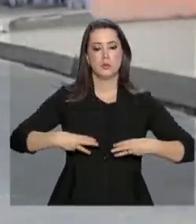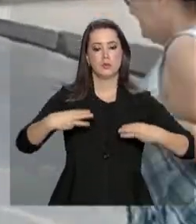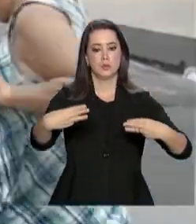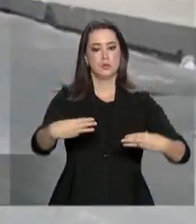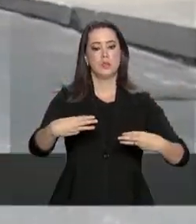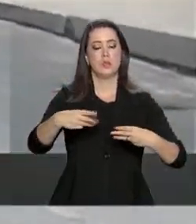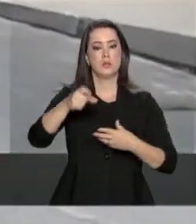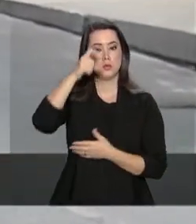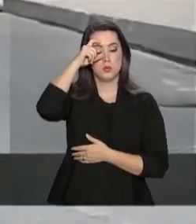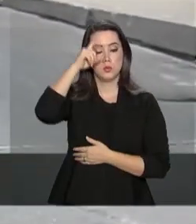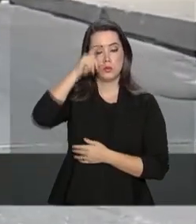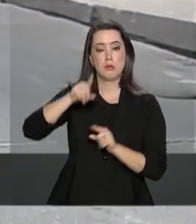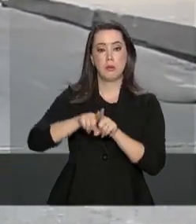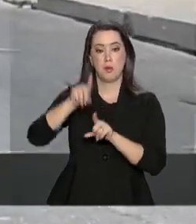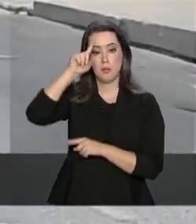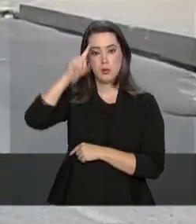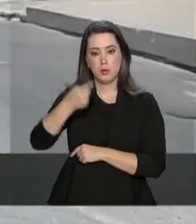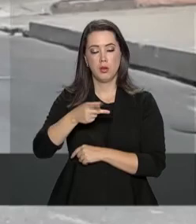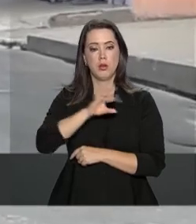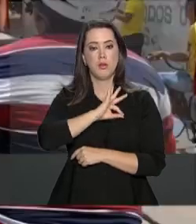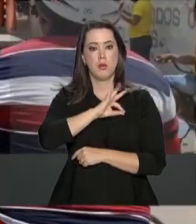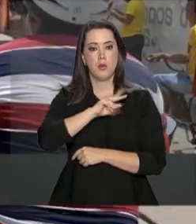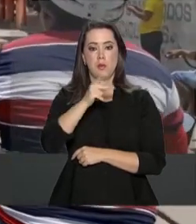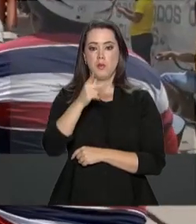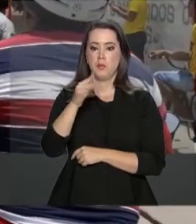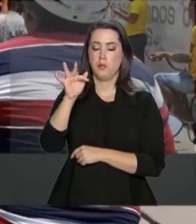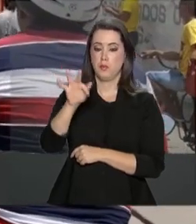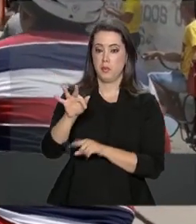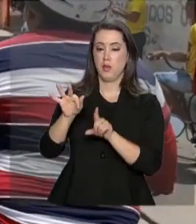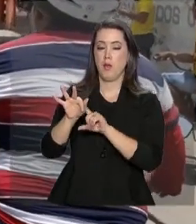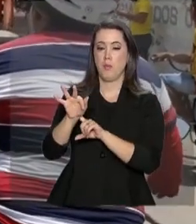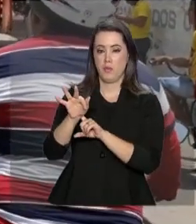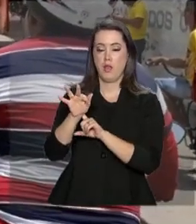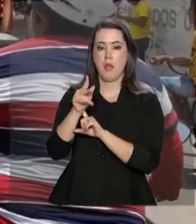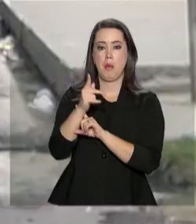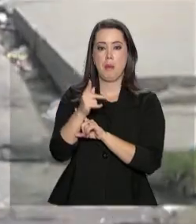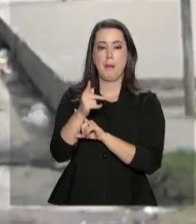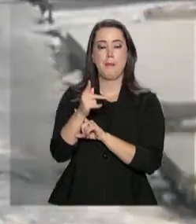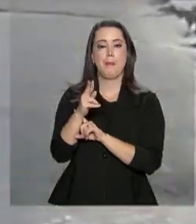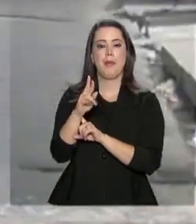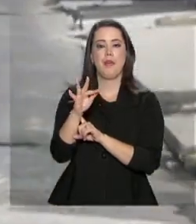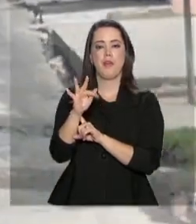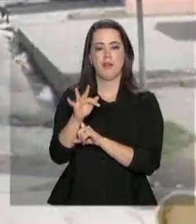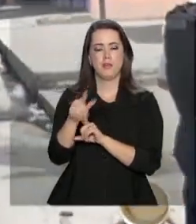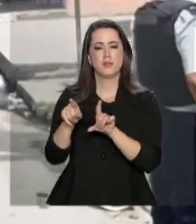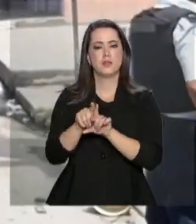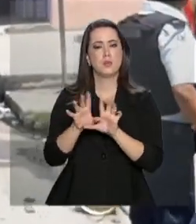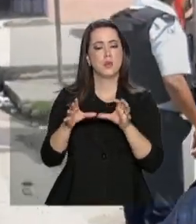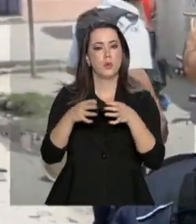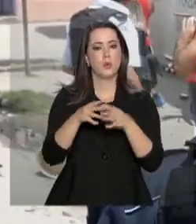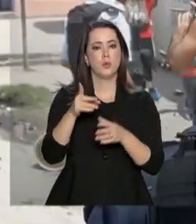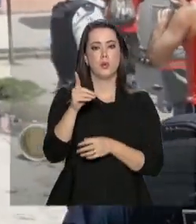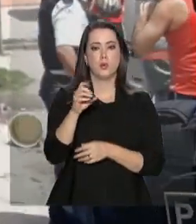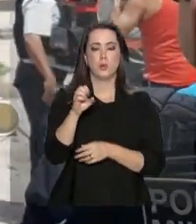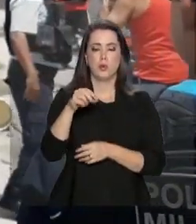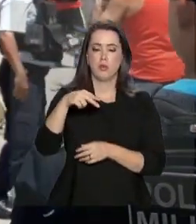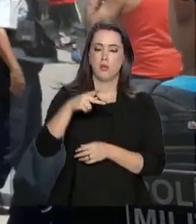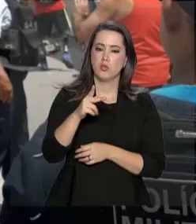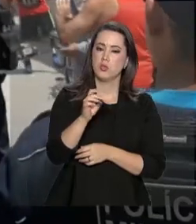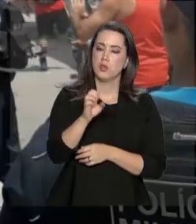Sérgio Moro também determinou que a Polícia Federal, a Polícia Rodoviária Federal e o Departamento Penitenciário